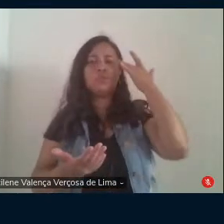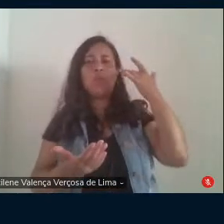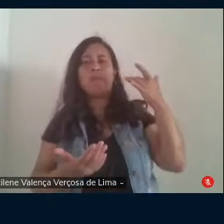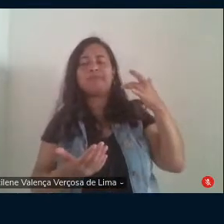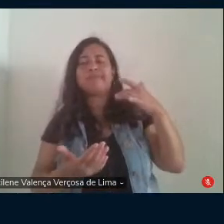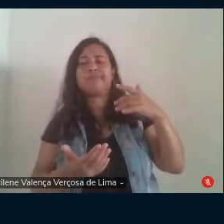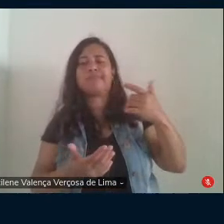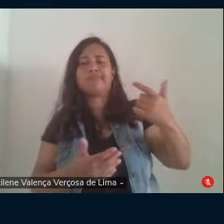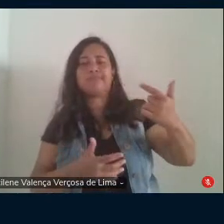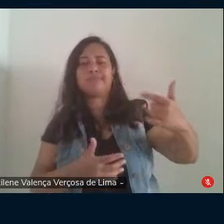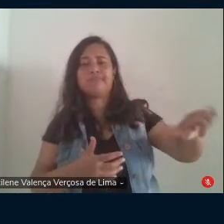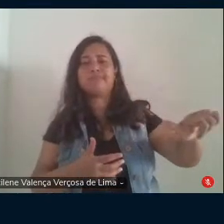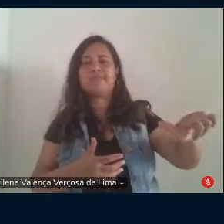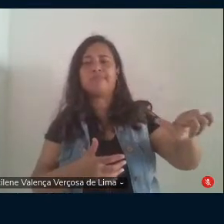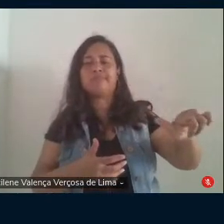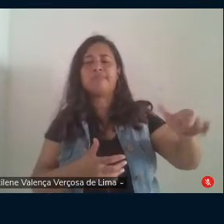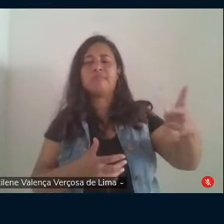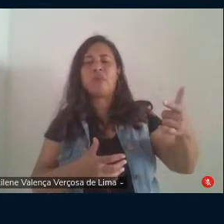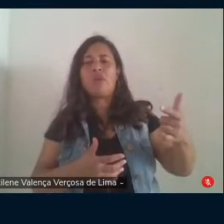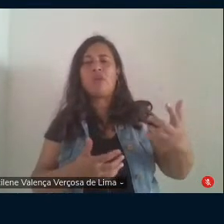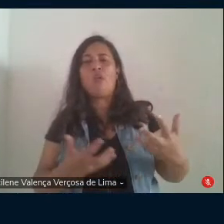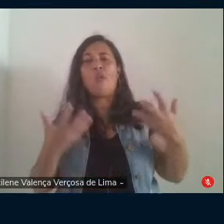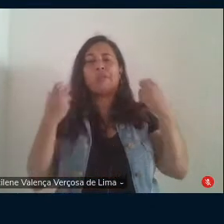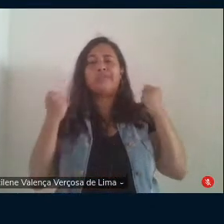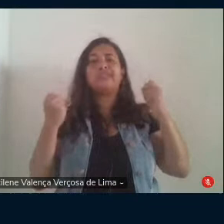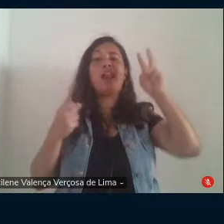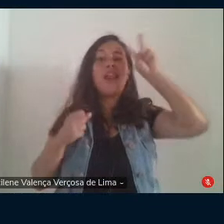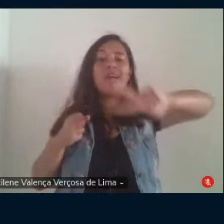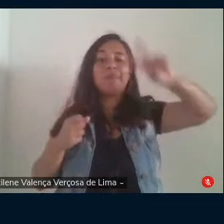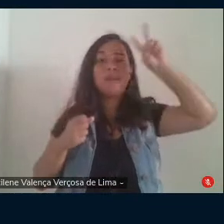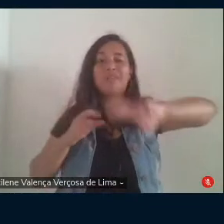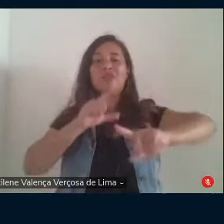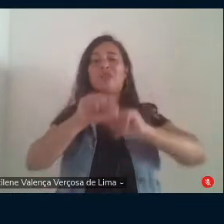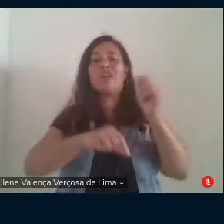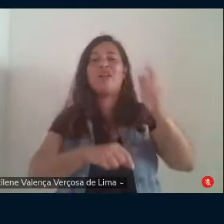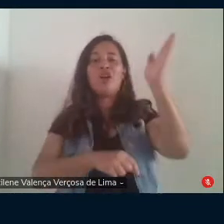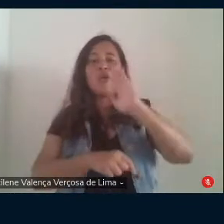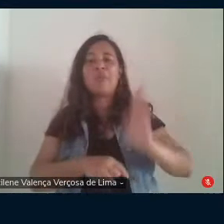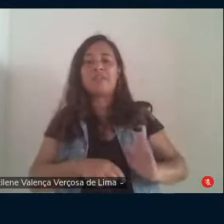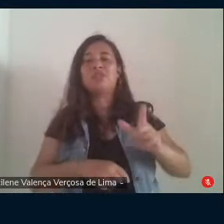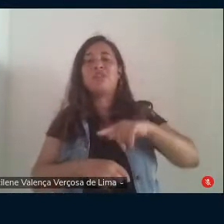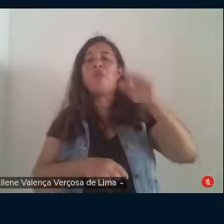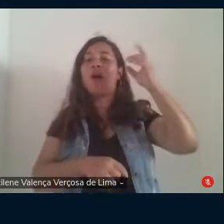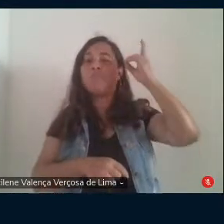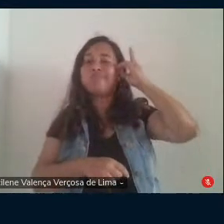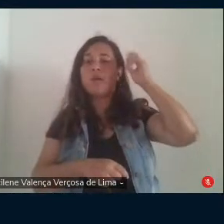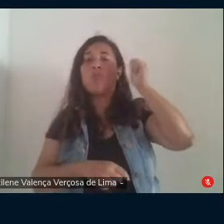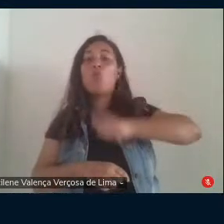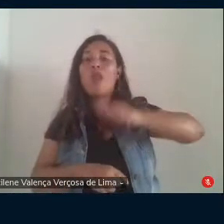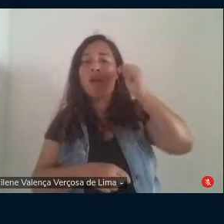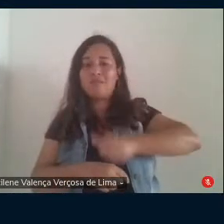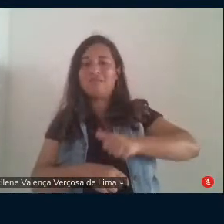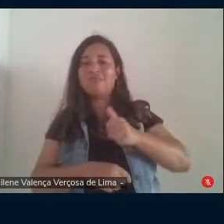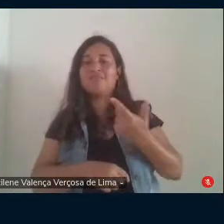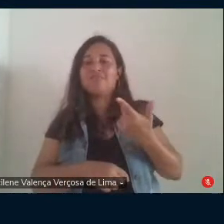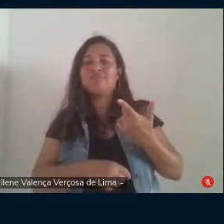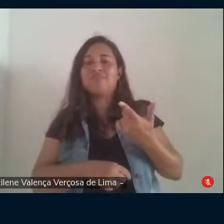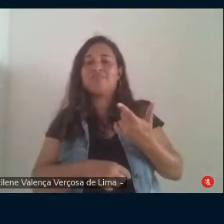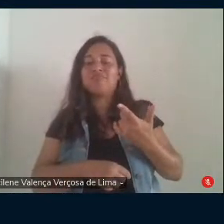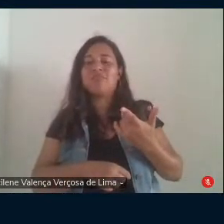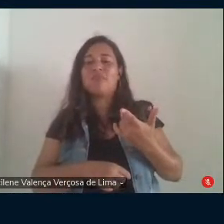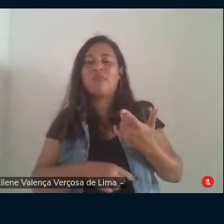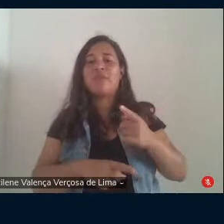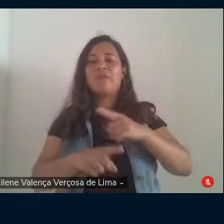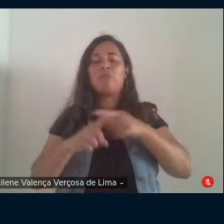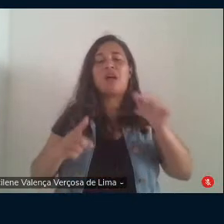mesmo falsamente constrangidos, lembravam que o Brasil era presidido por uma mulher honesta. Nem o complexo de vira-lata,